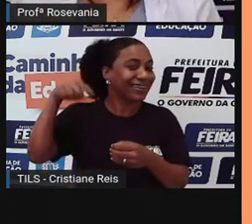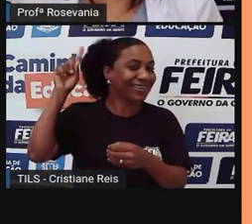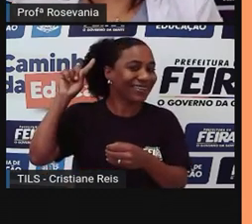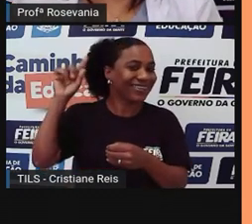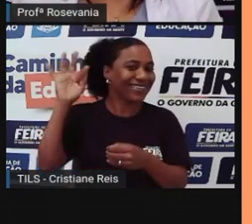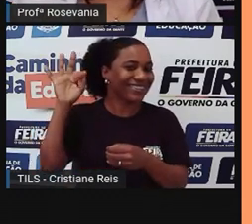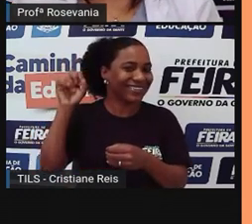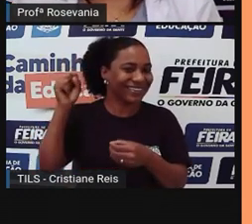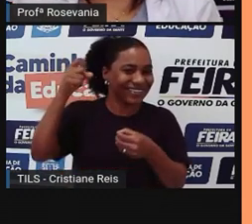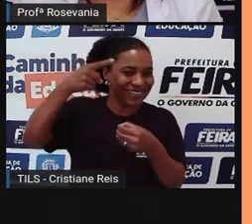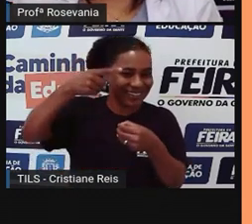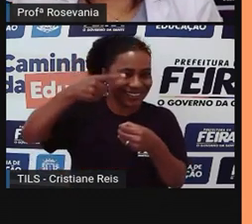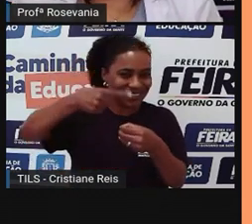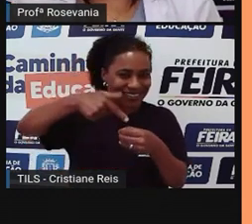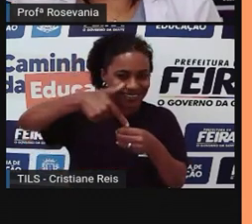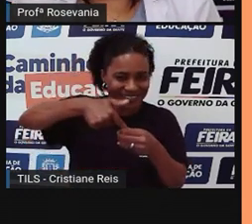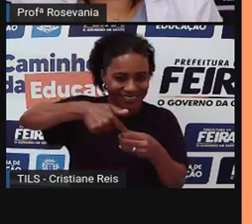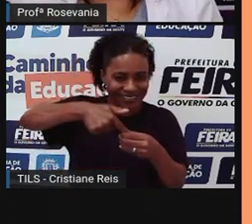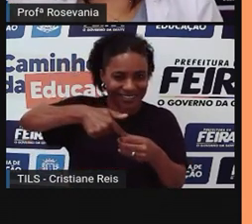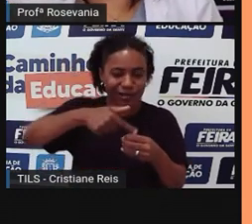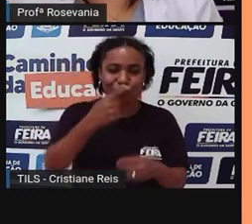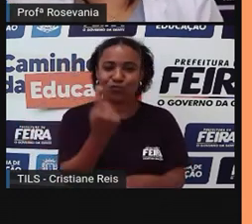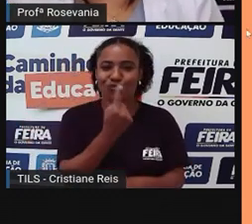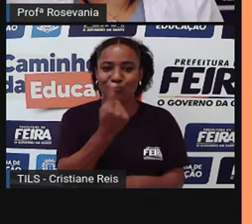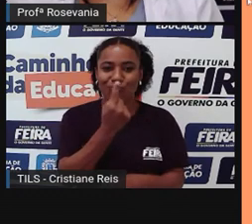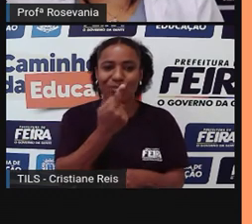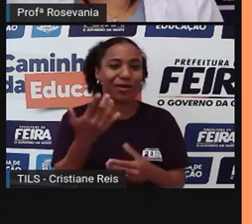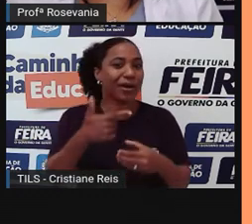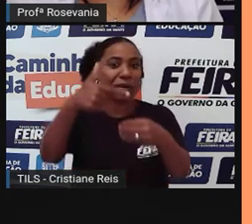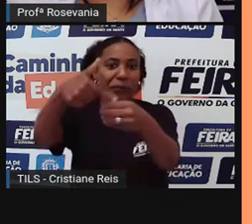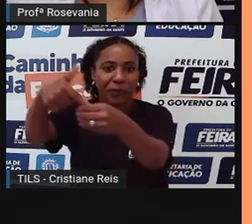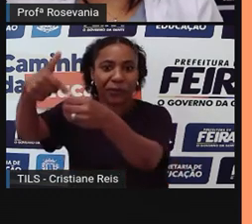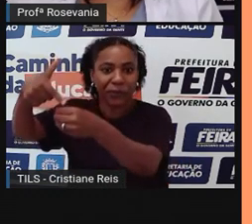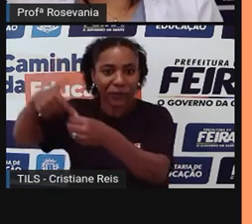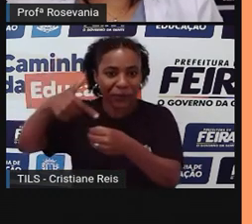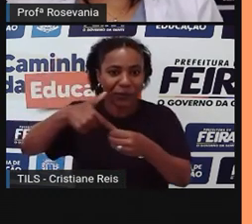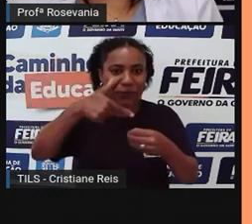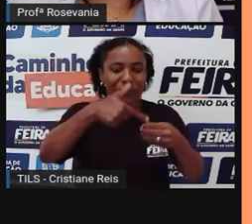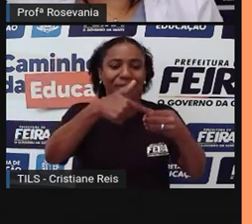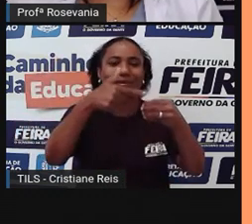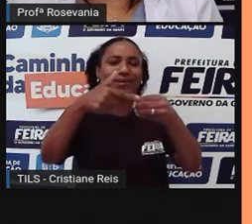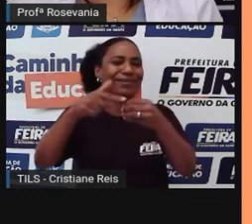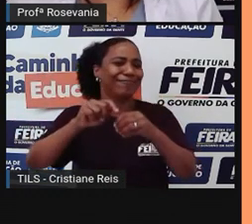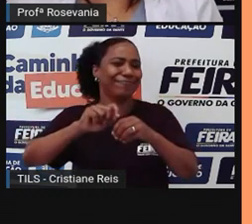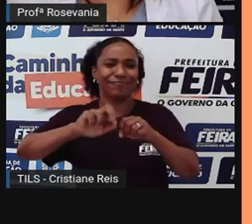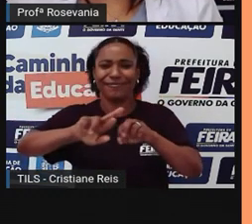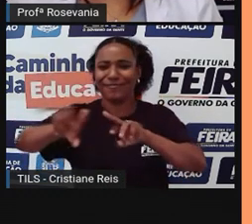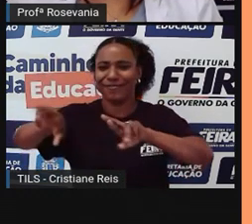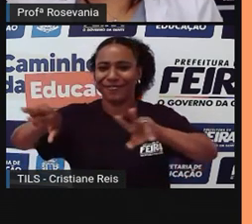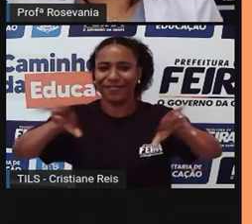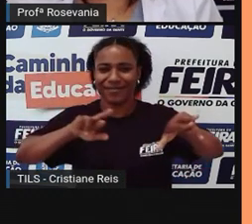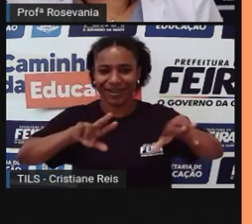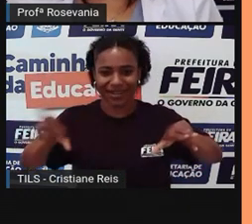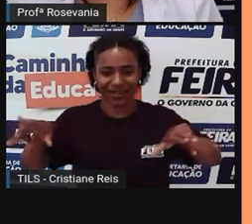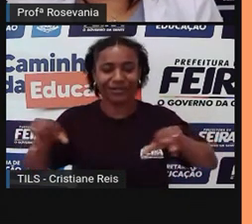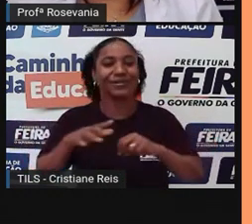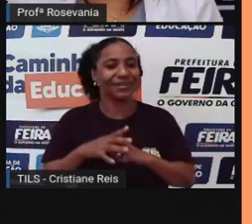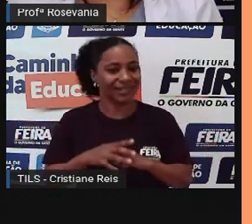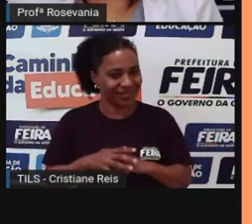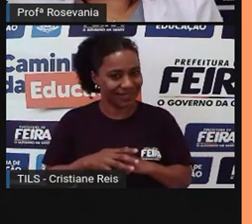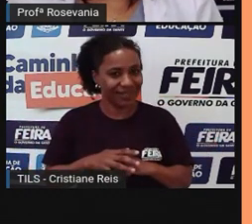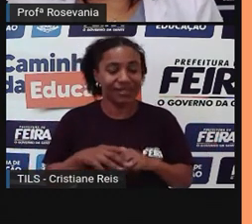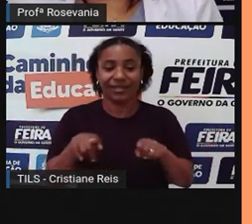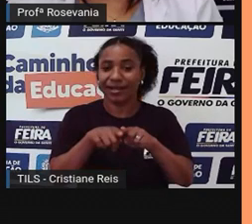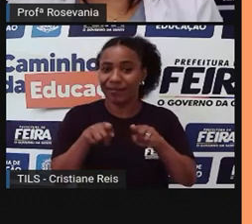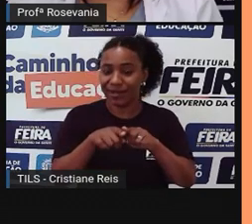vários postes espalhados pela cidade. A gente também tem várias vias pavimentadas para comportar esse fluxo de